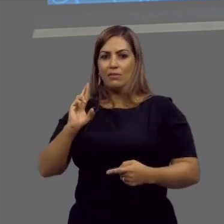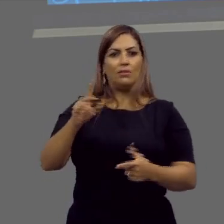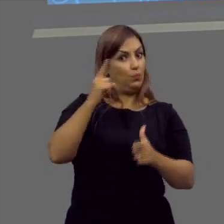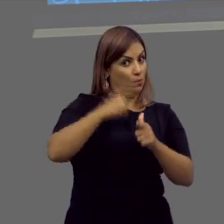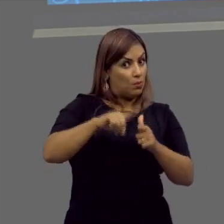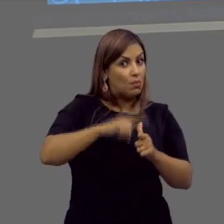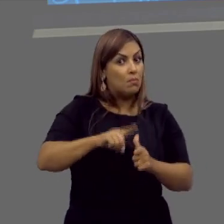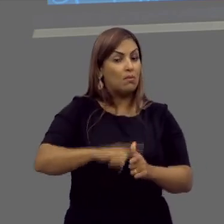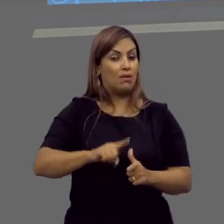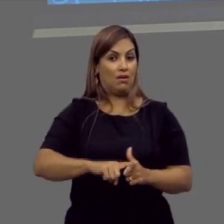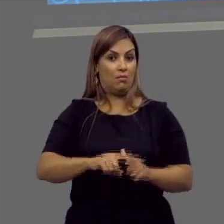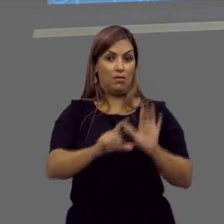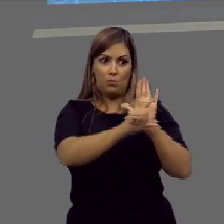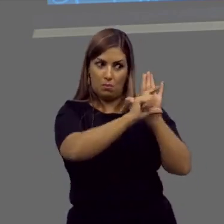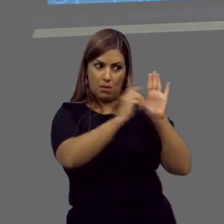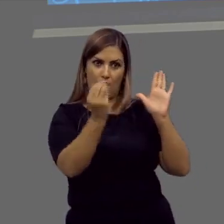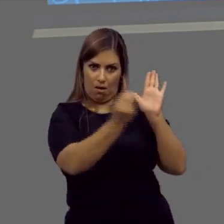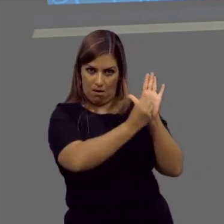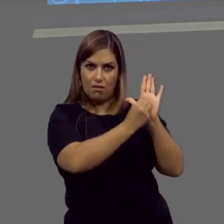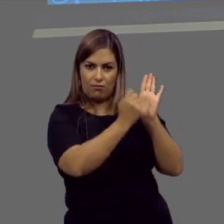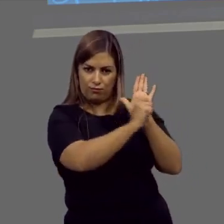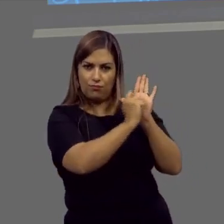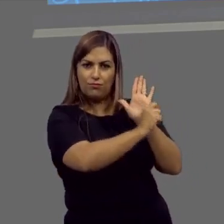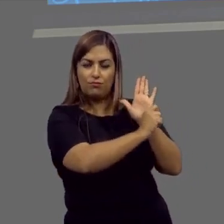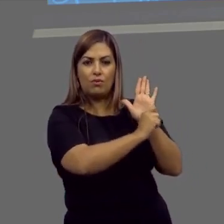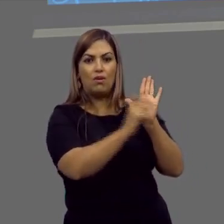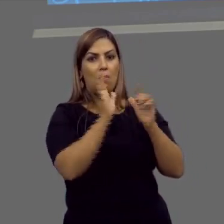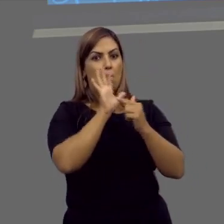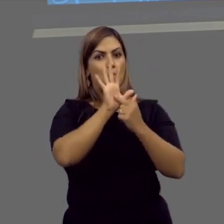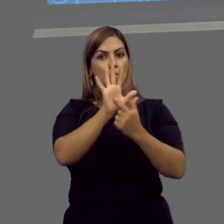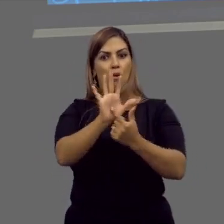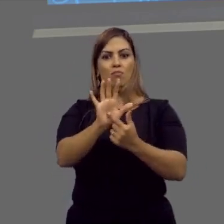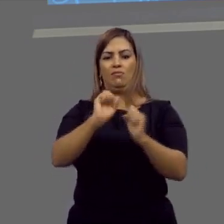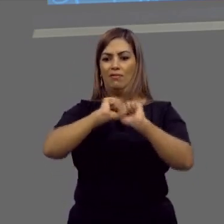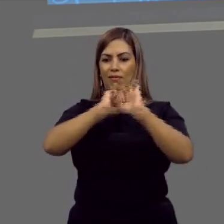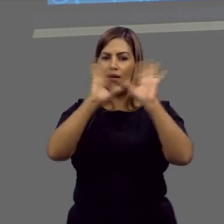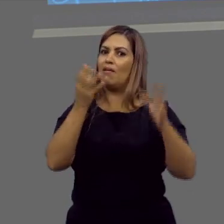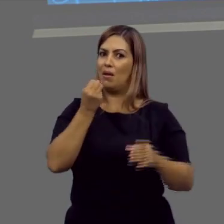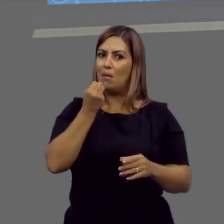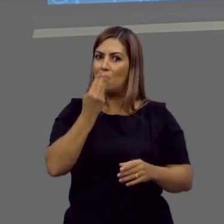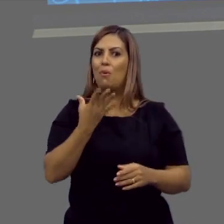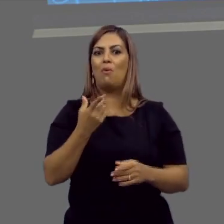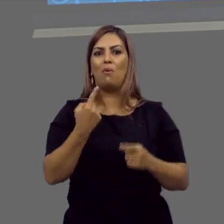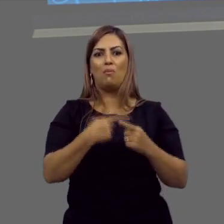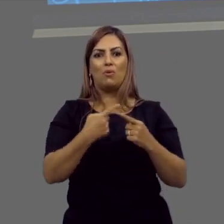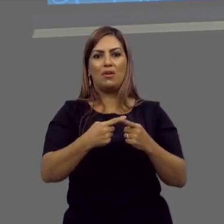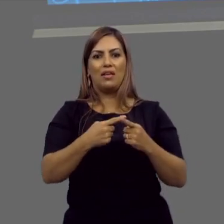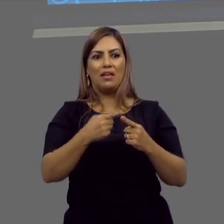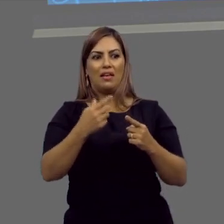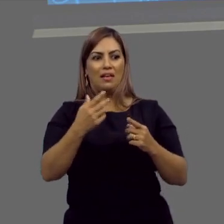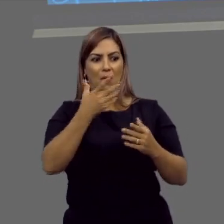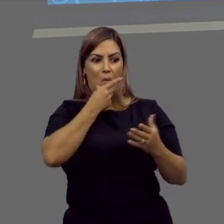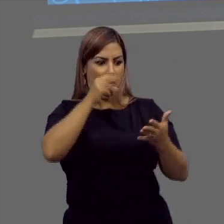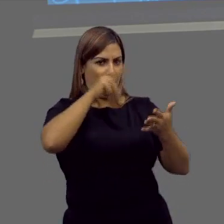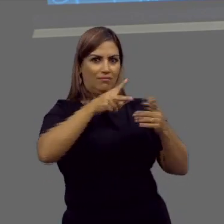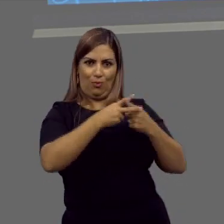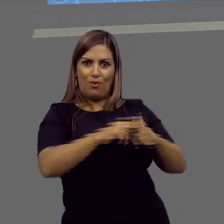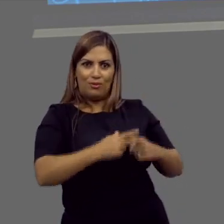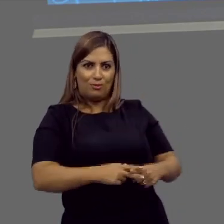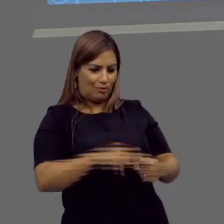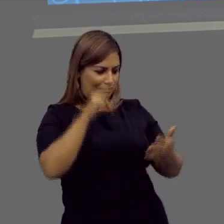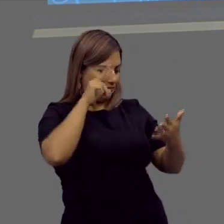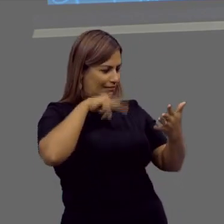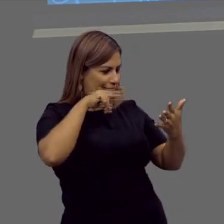consequência dentro de um parágrafo com grande efeito é bom para poder trazer uma persuasão